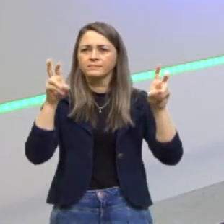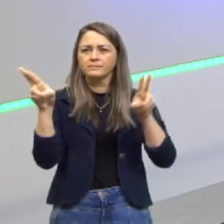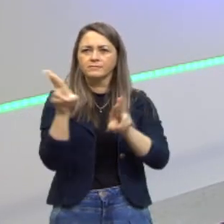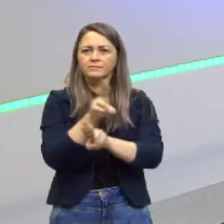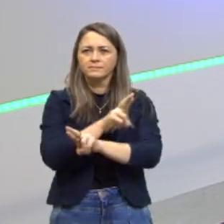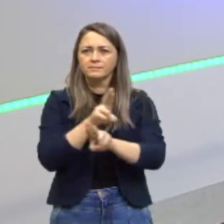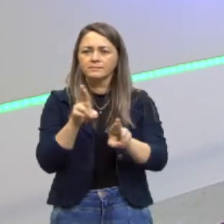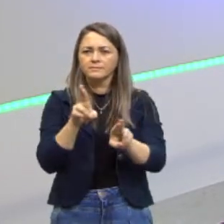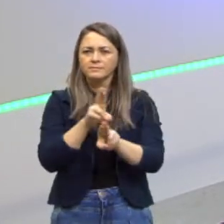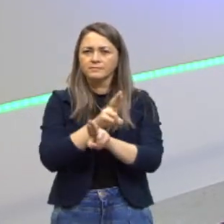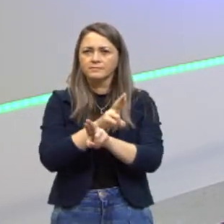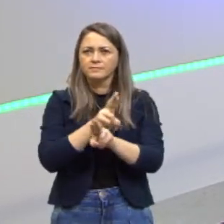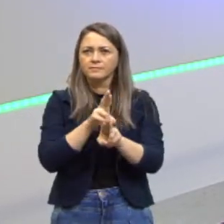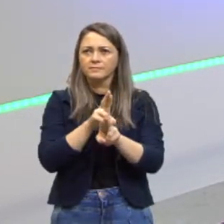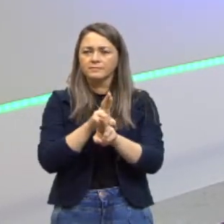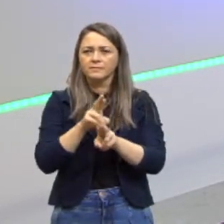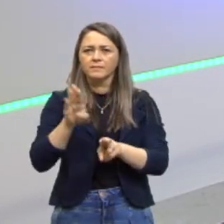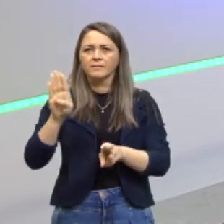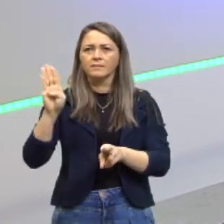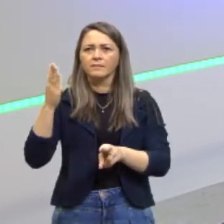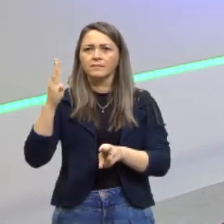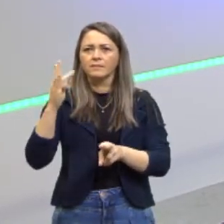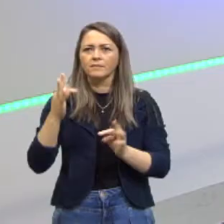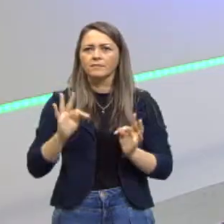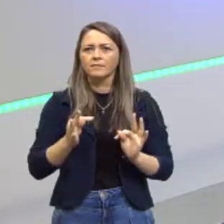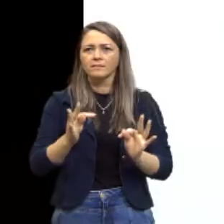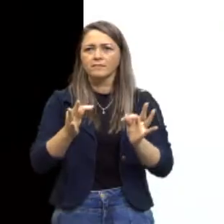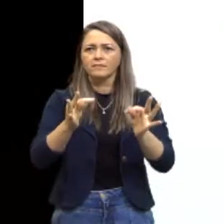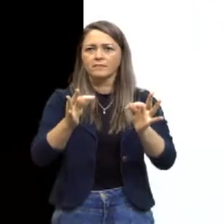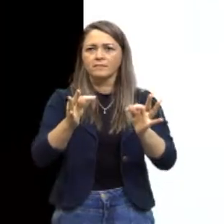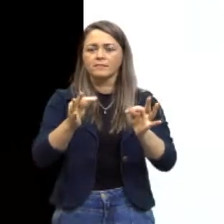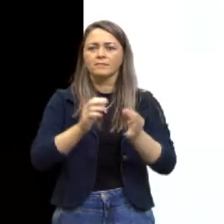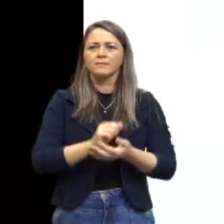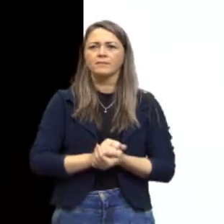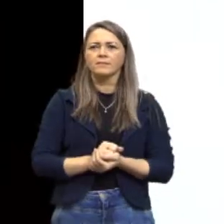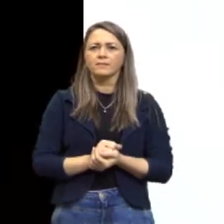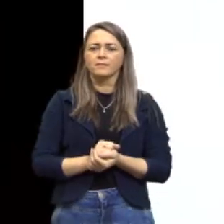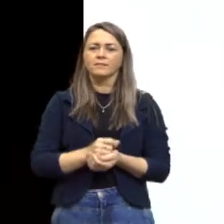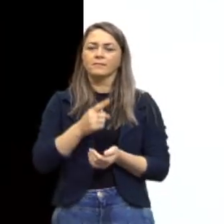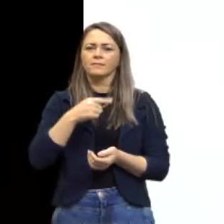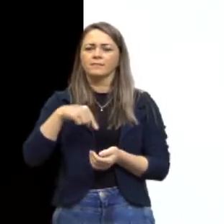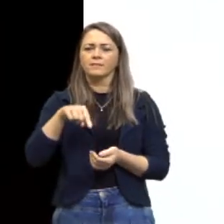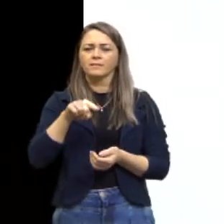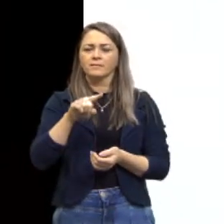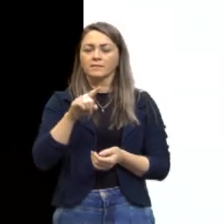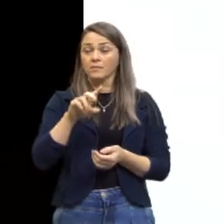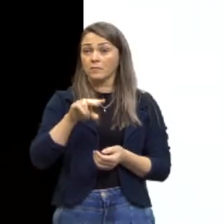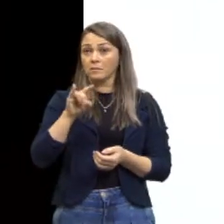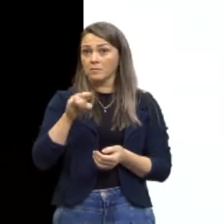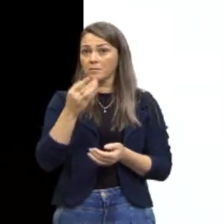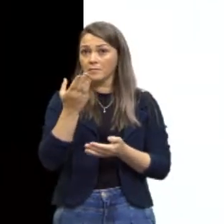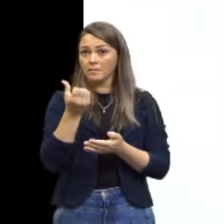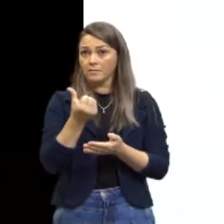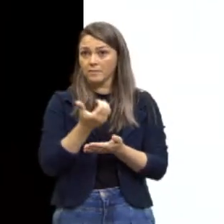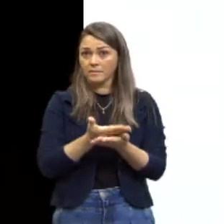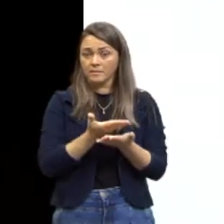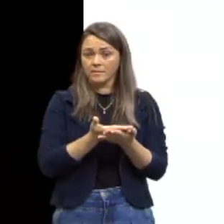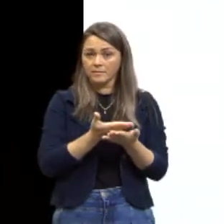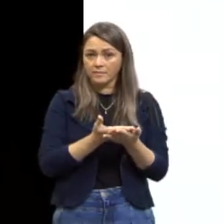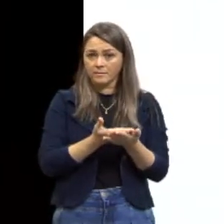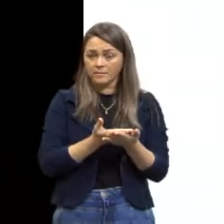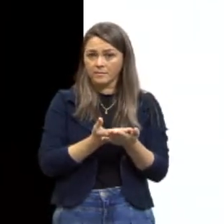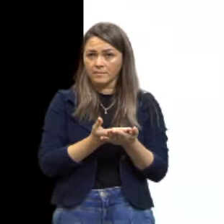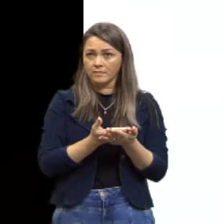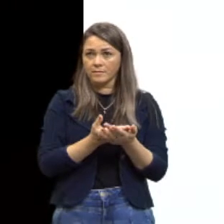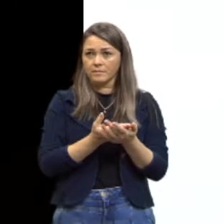relacionado à biotecnologia. Nós, nas nossas últimas seis aulas, estávamos falando